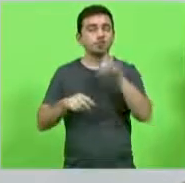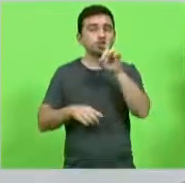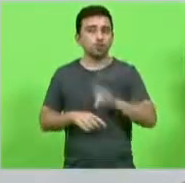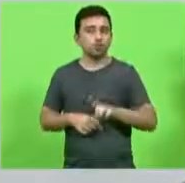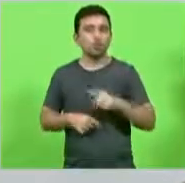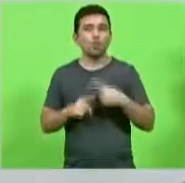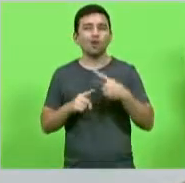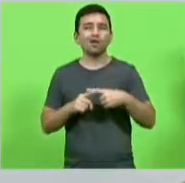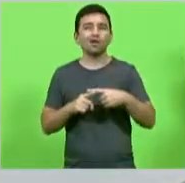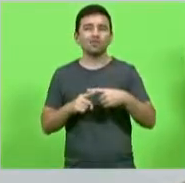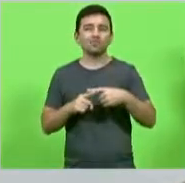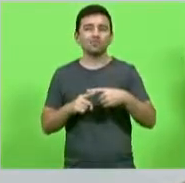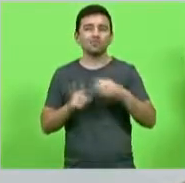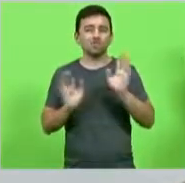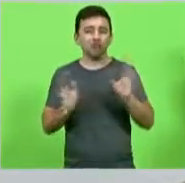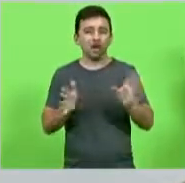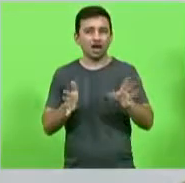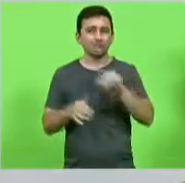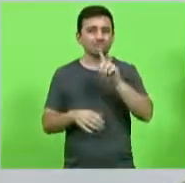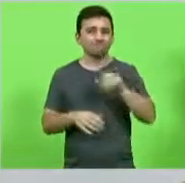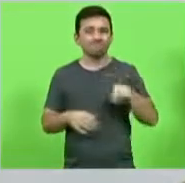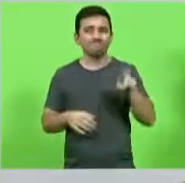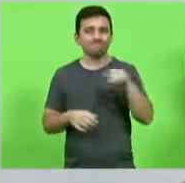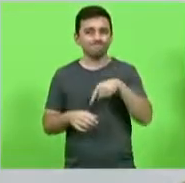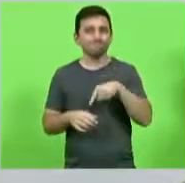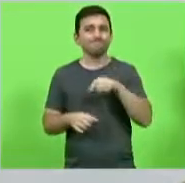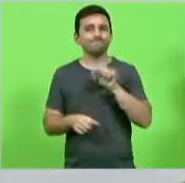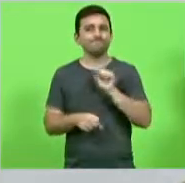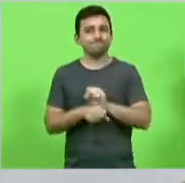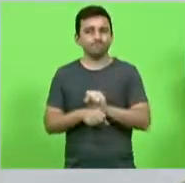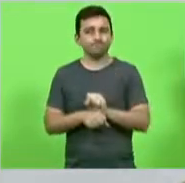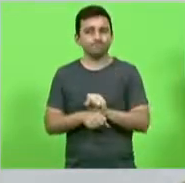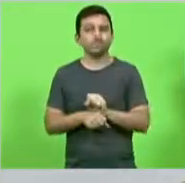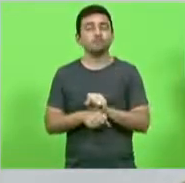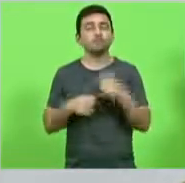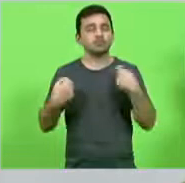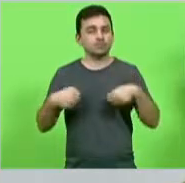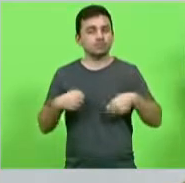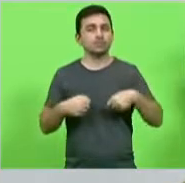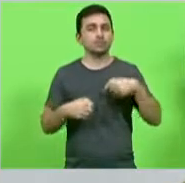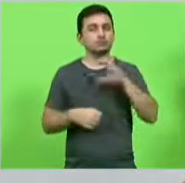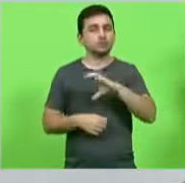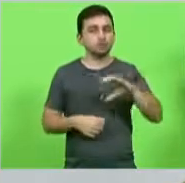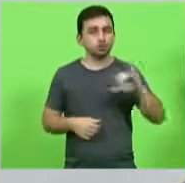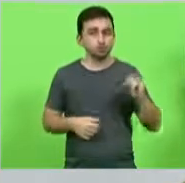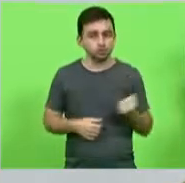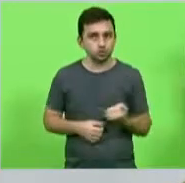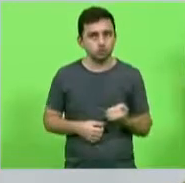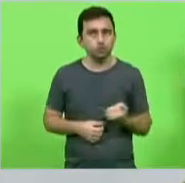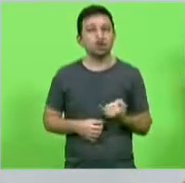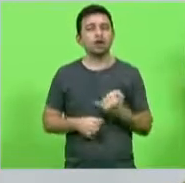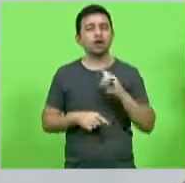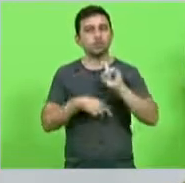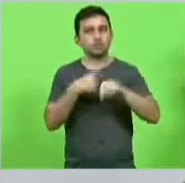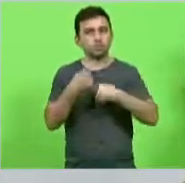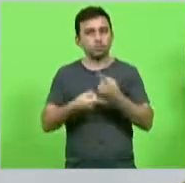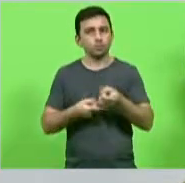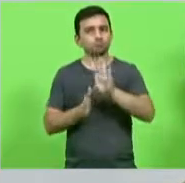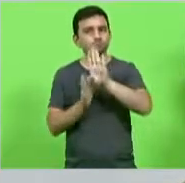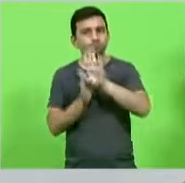vez que ele foi vetado precisa passar pela comissão de constituição e justiça e ali derrubar